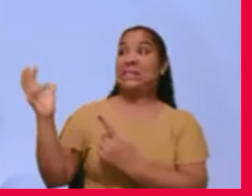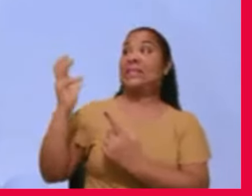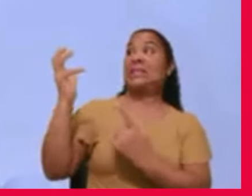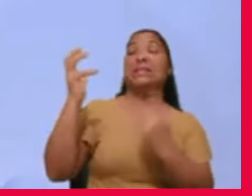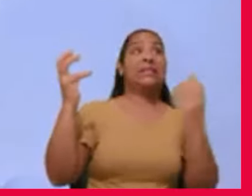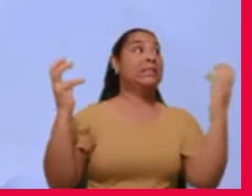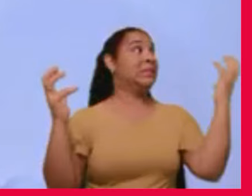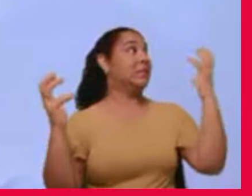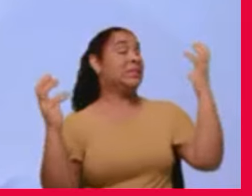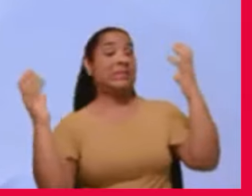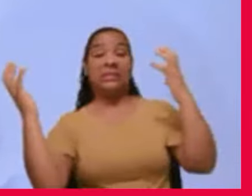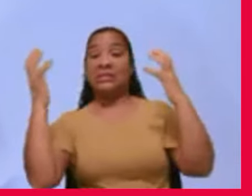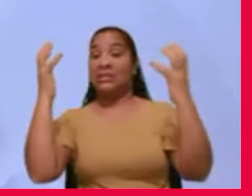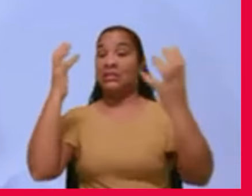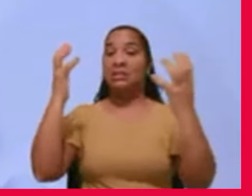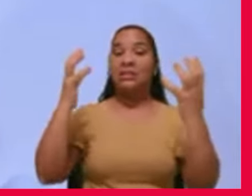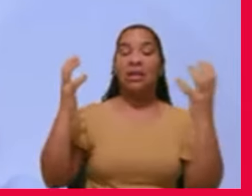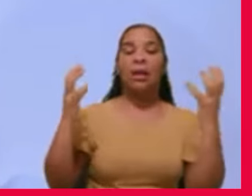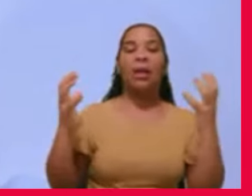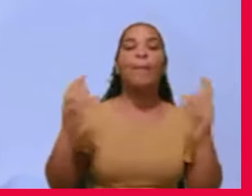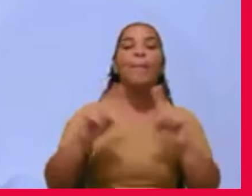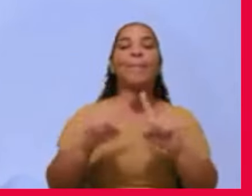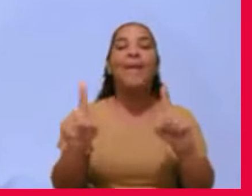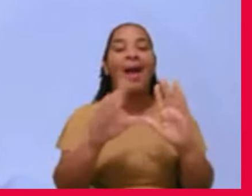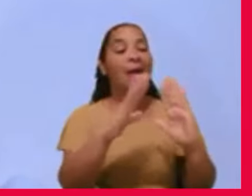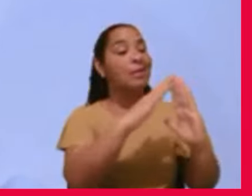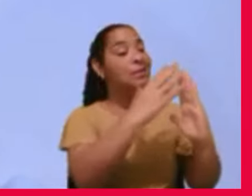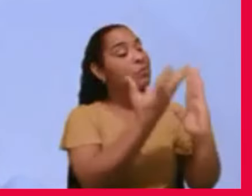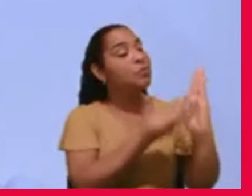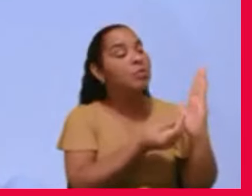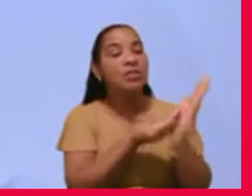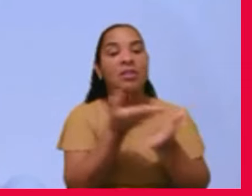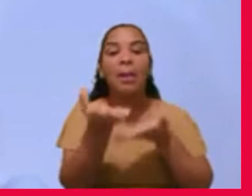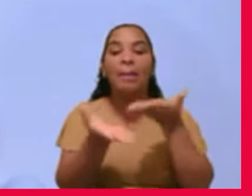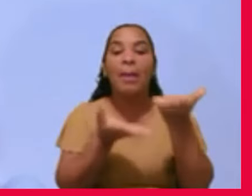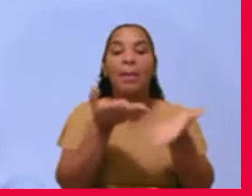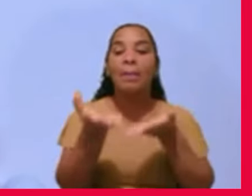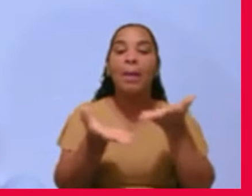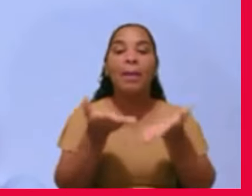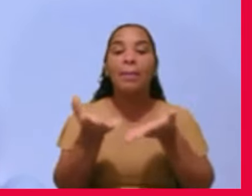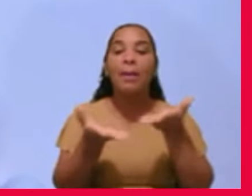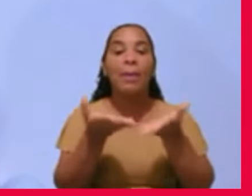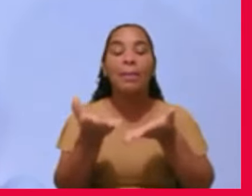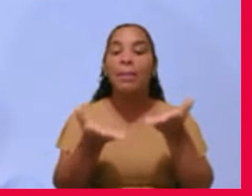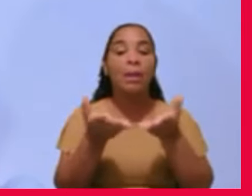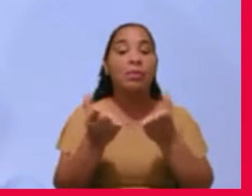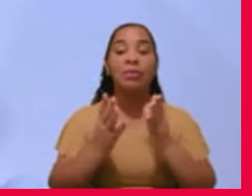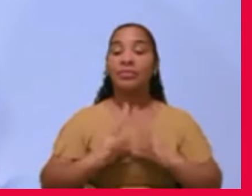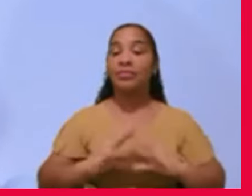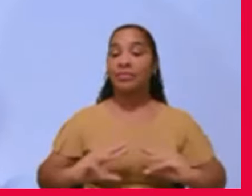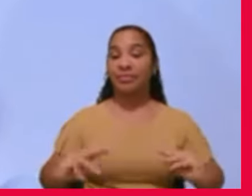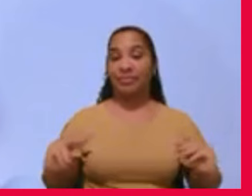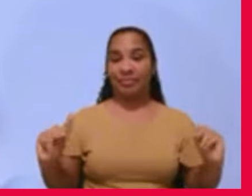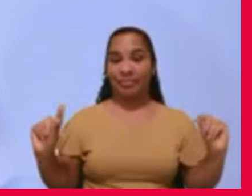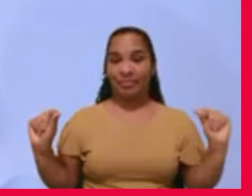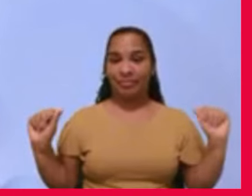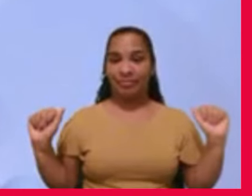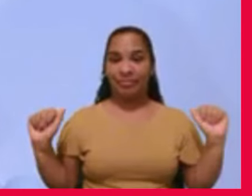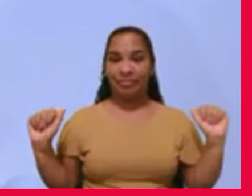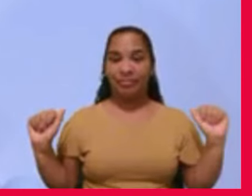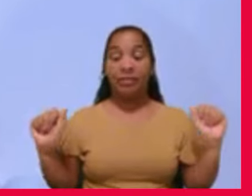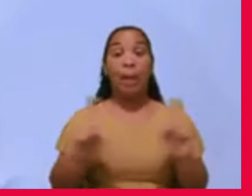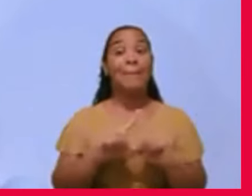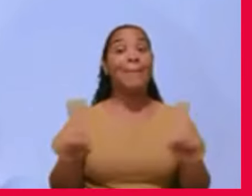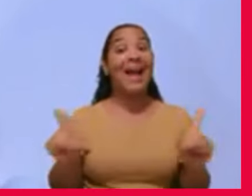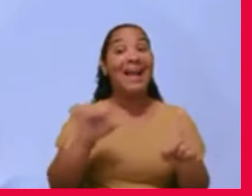terapia espírita, recupera a paz. Mas se ele desencarna no estado